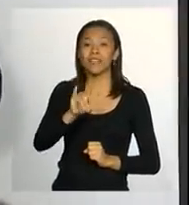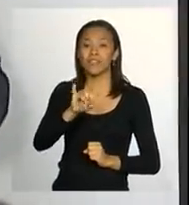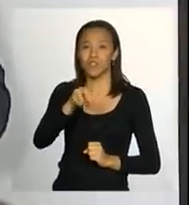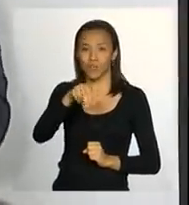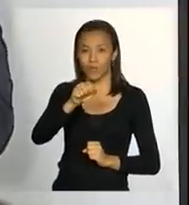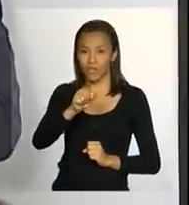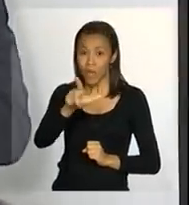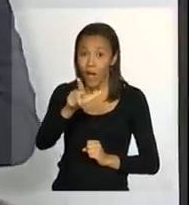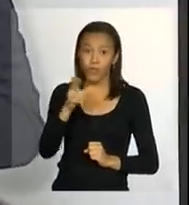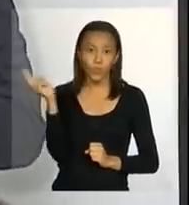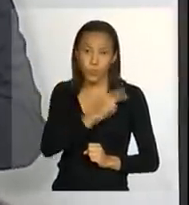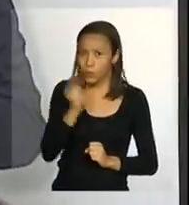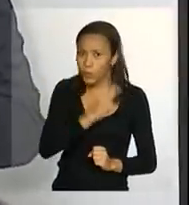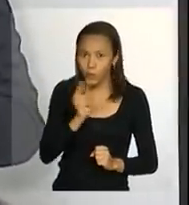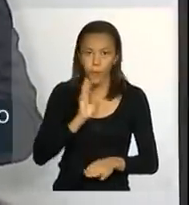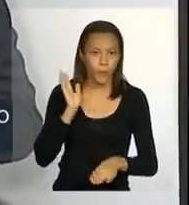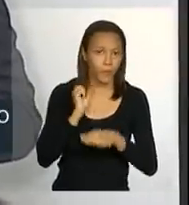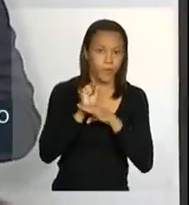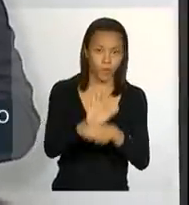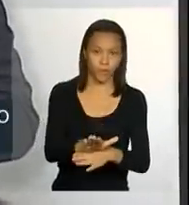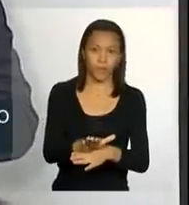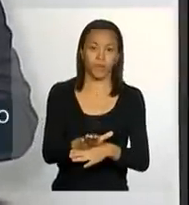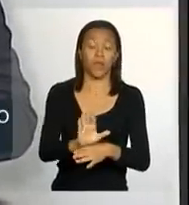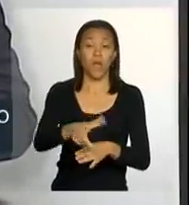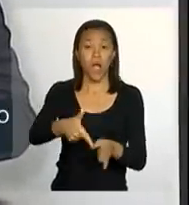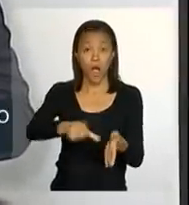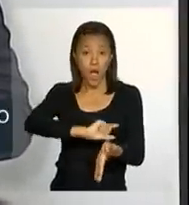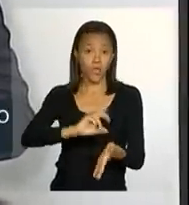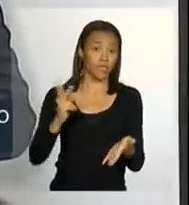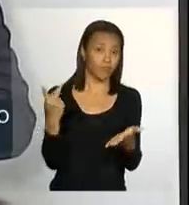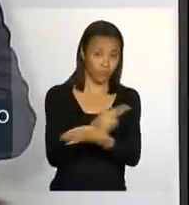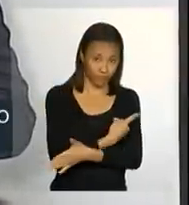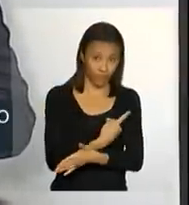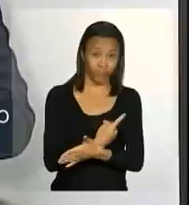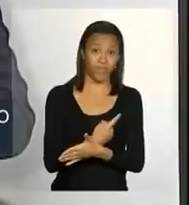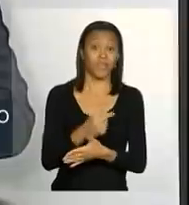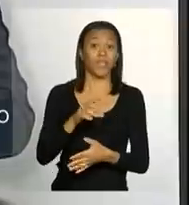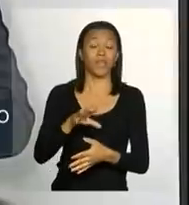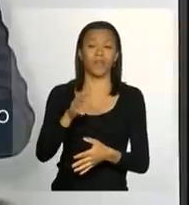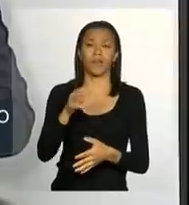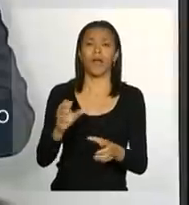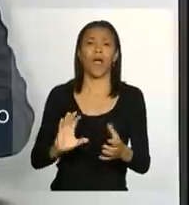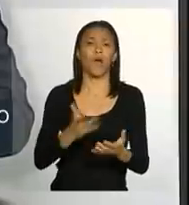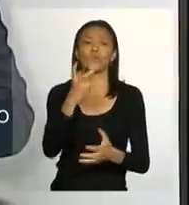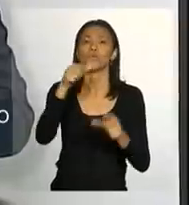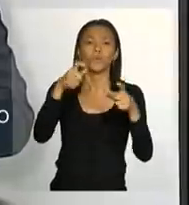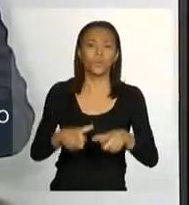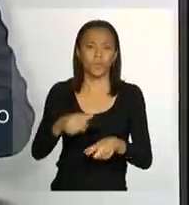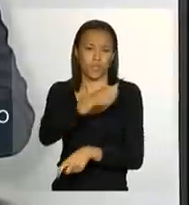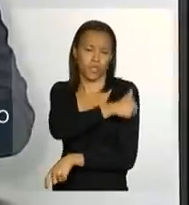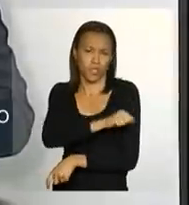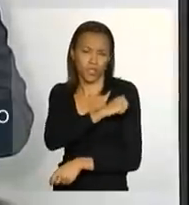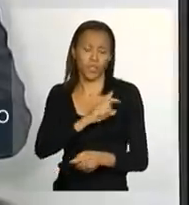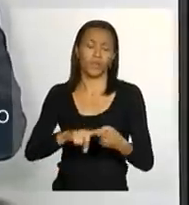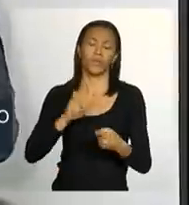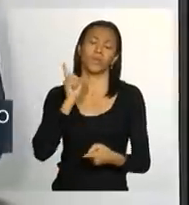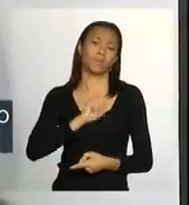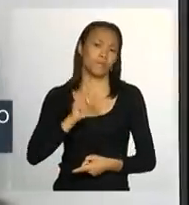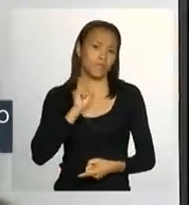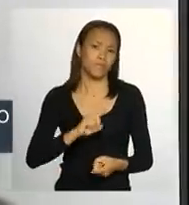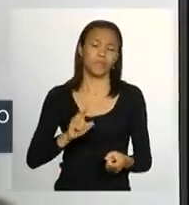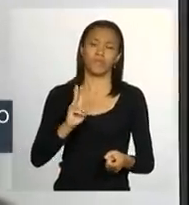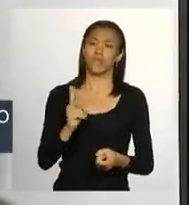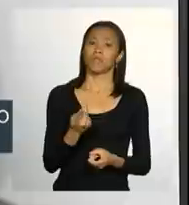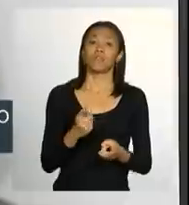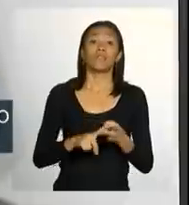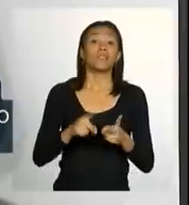da ocorrência desse período mais crítico no Rio de Janeiro, em Minas Gerais, no Espírito Santo, em